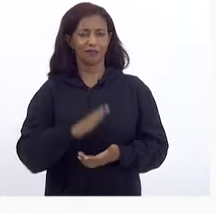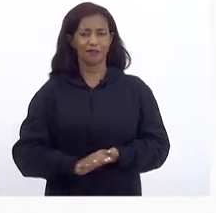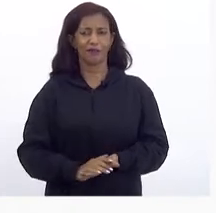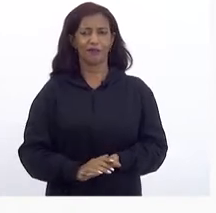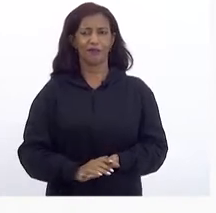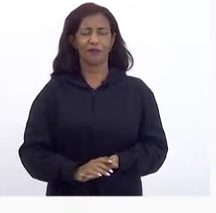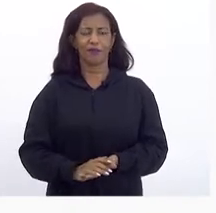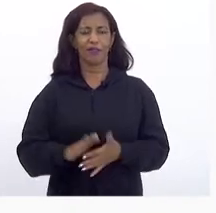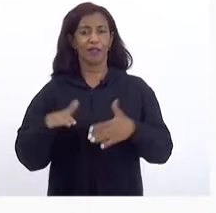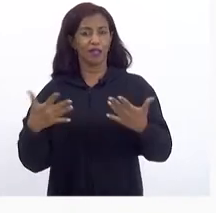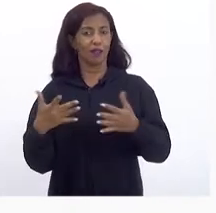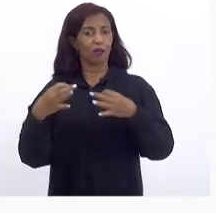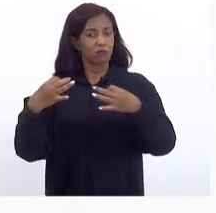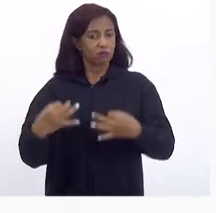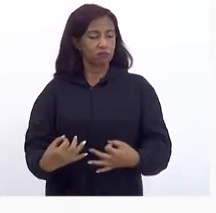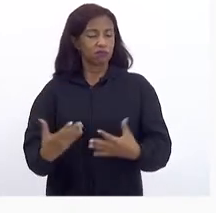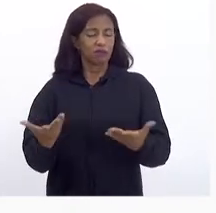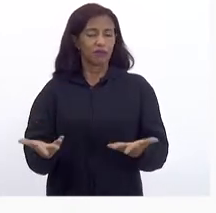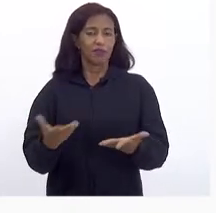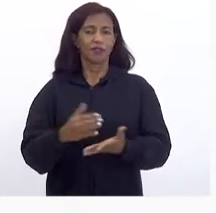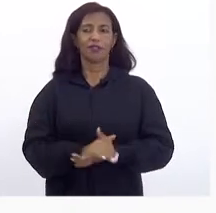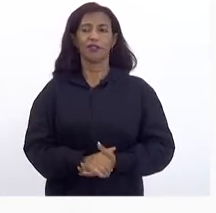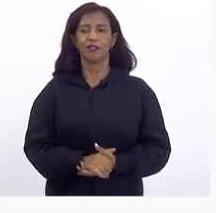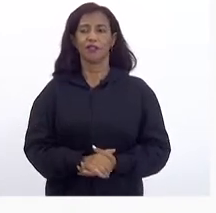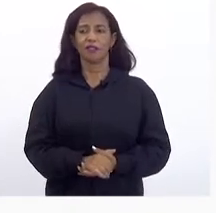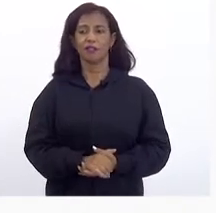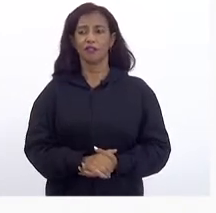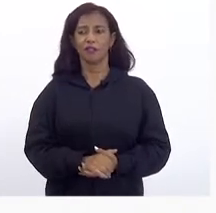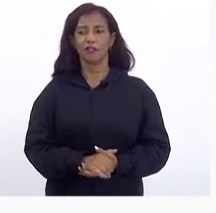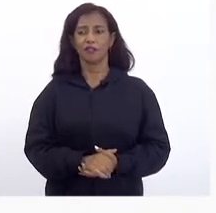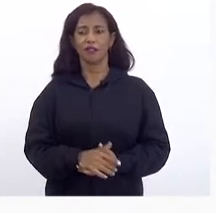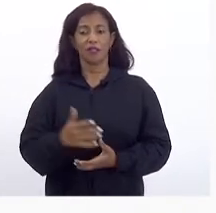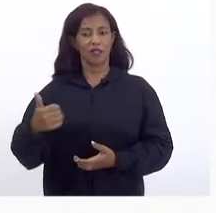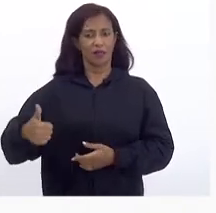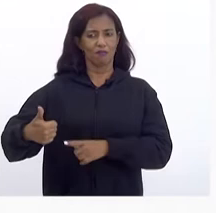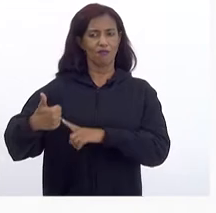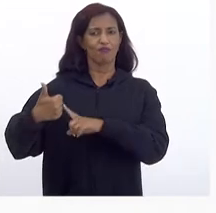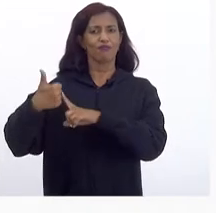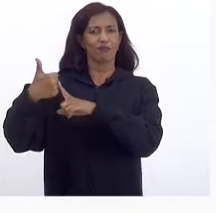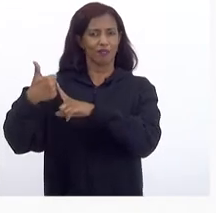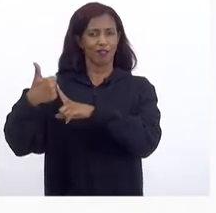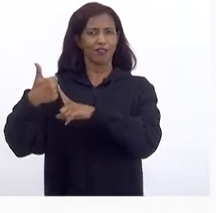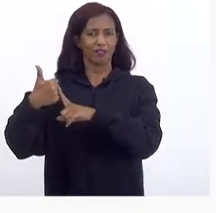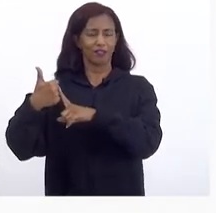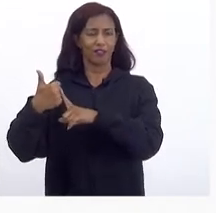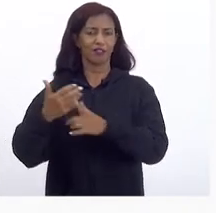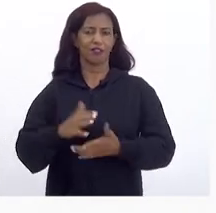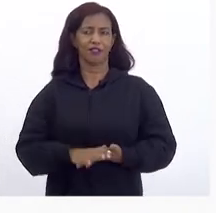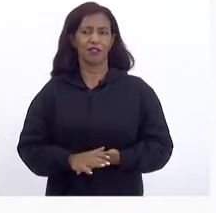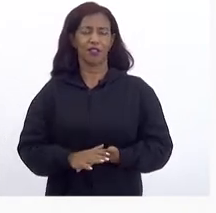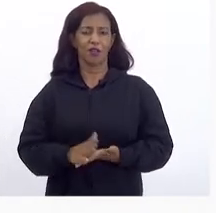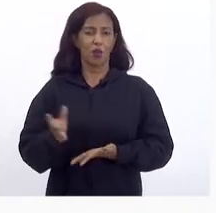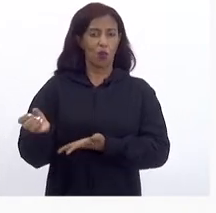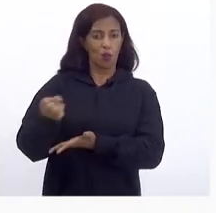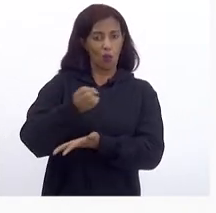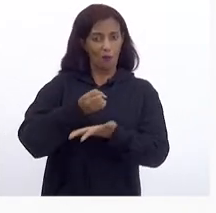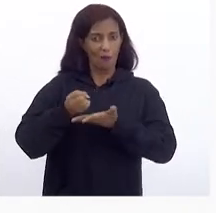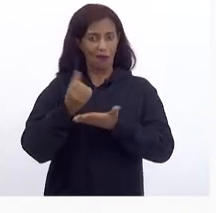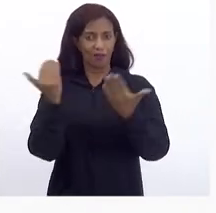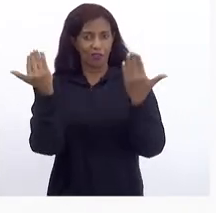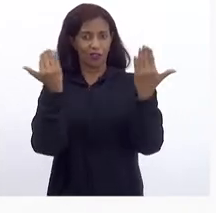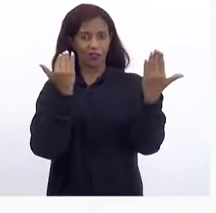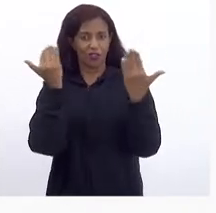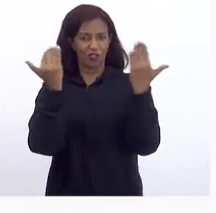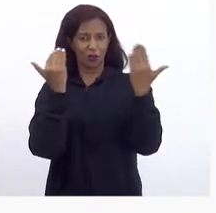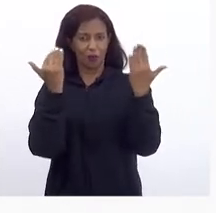Obviamente Que Isso é muito Positivo Mas A base De comparação Ela é